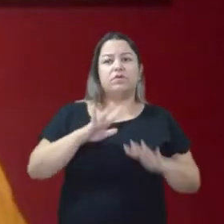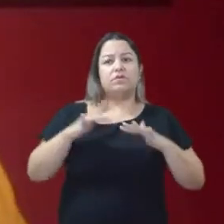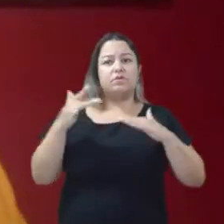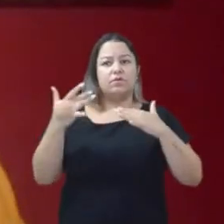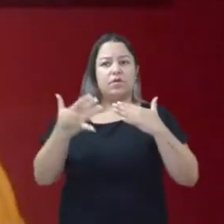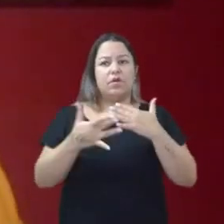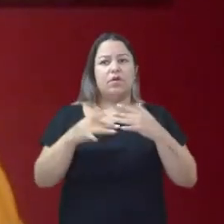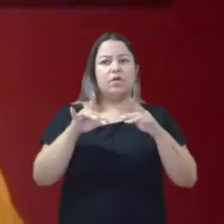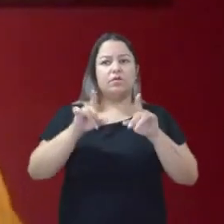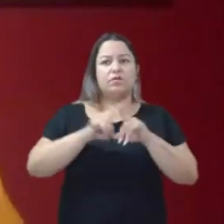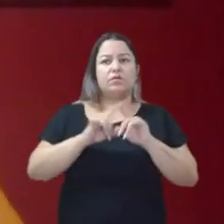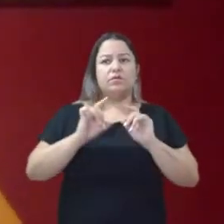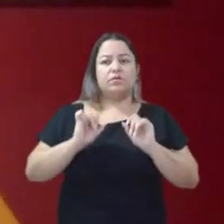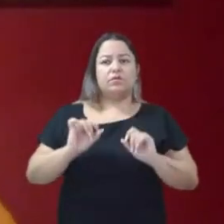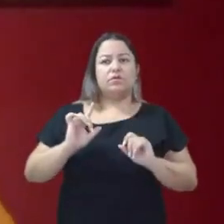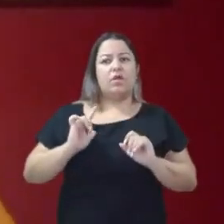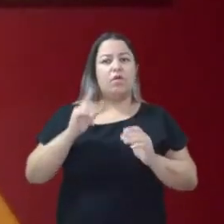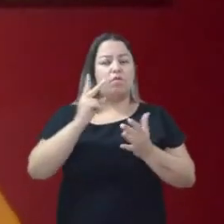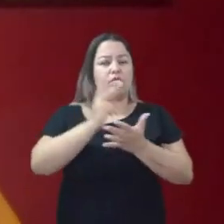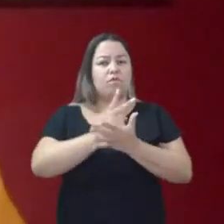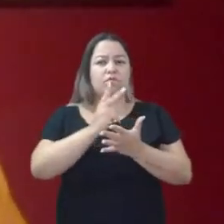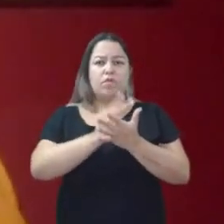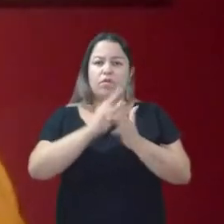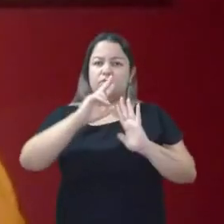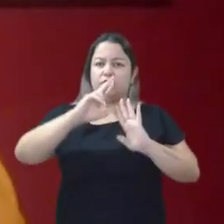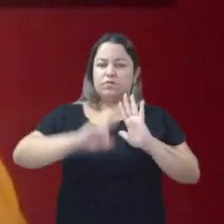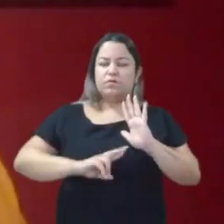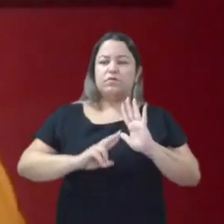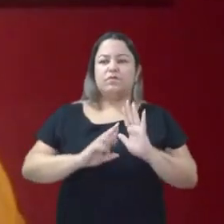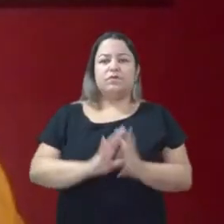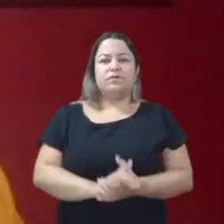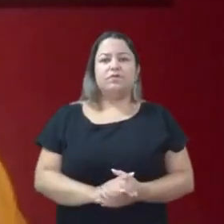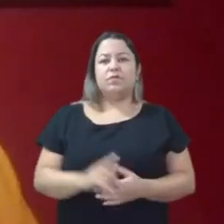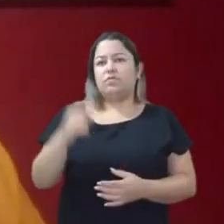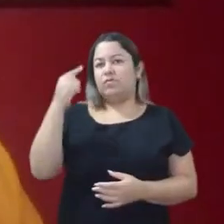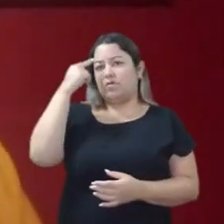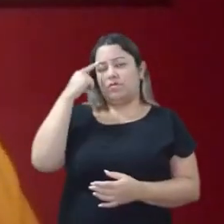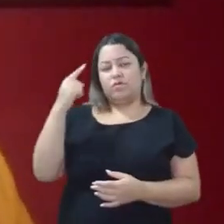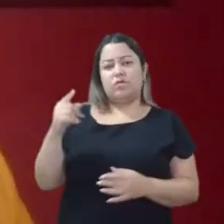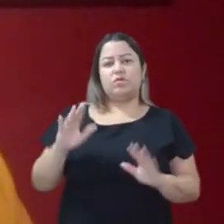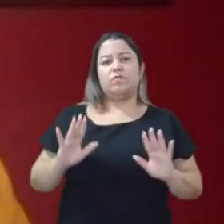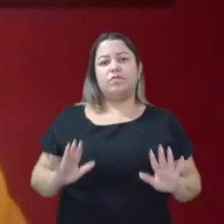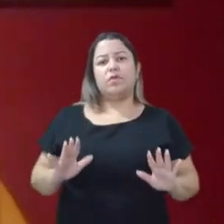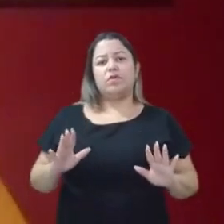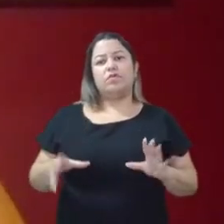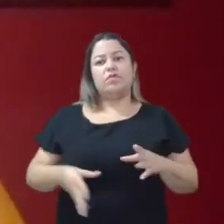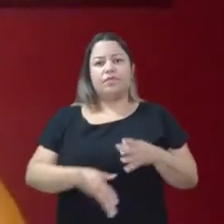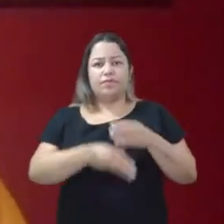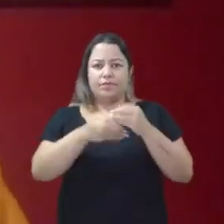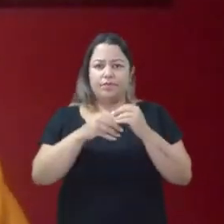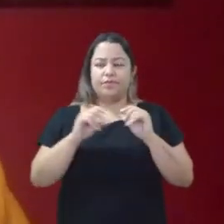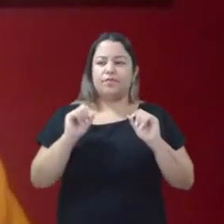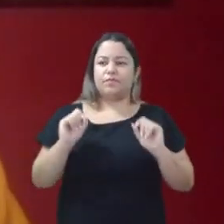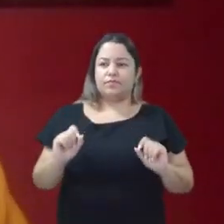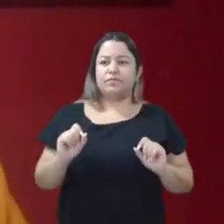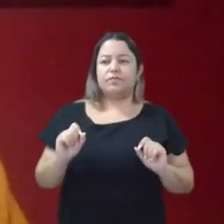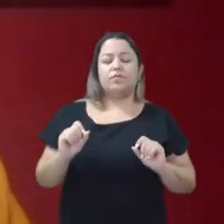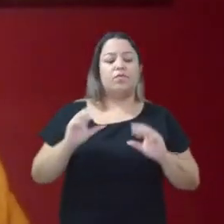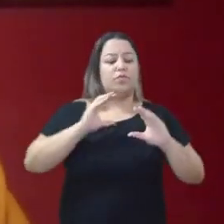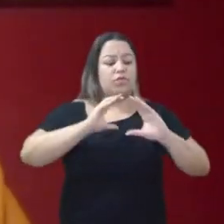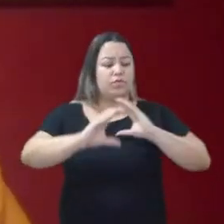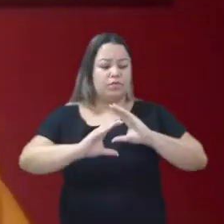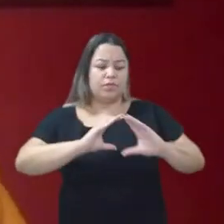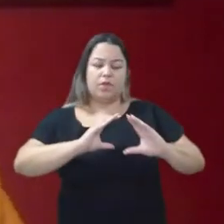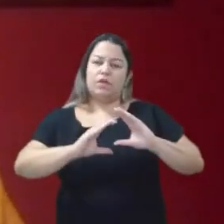As regras do jogo não são as mesmas. Nós só começamos em desvantagem, como foi colocado aqui. Os meios de comunicação